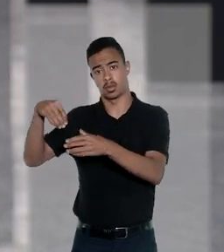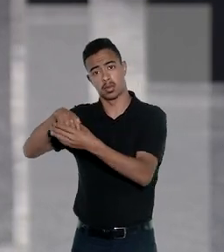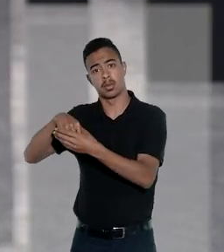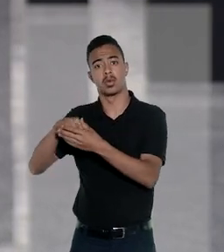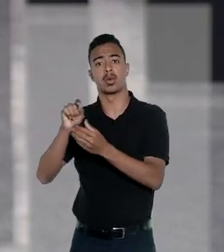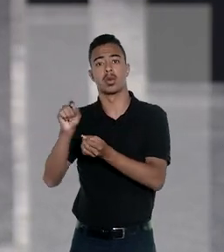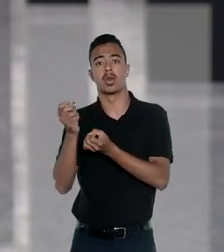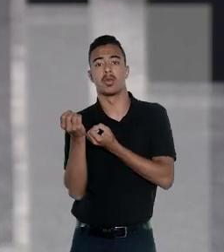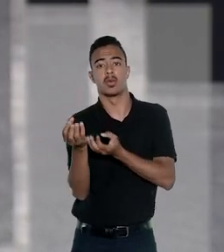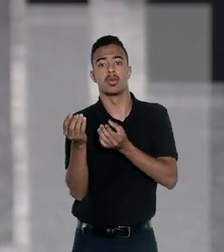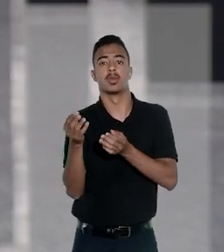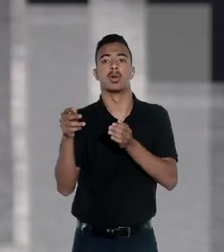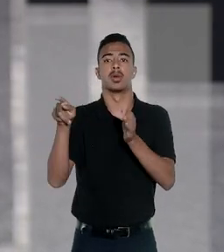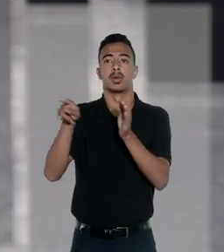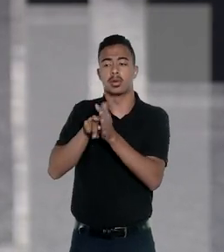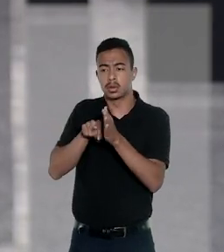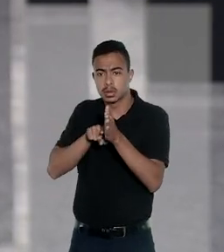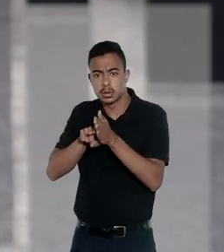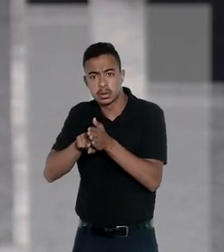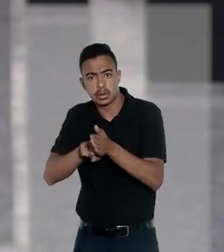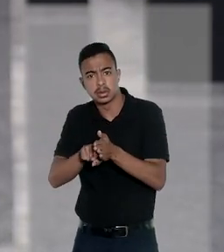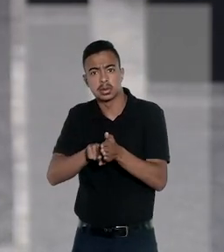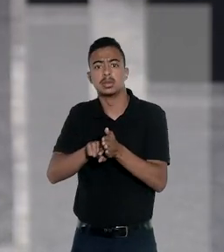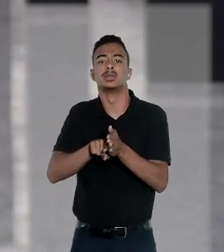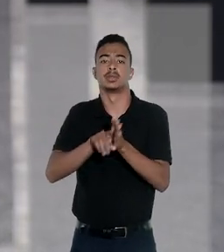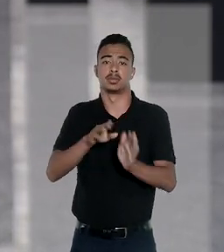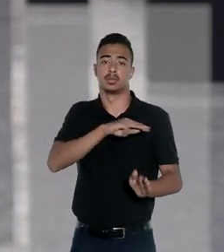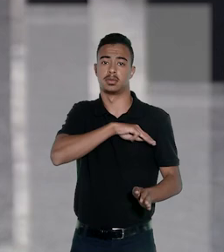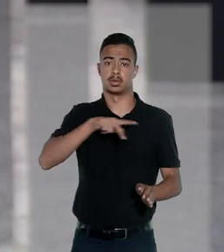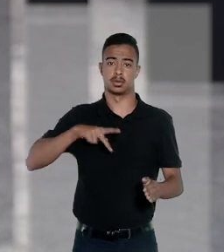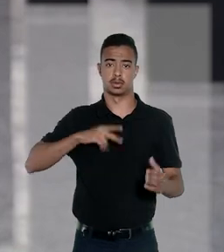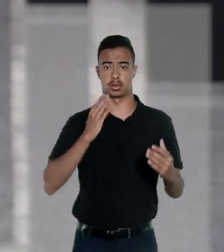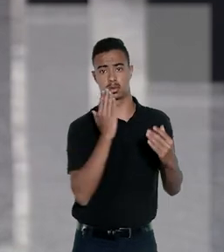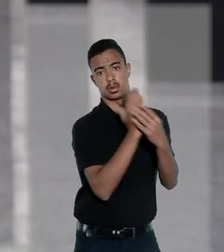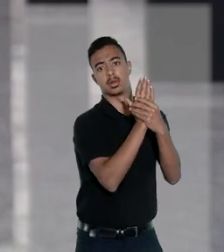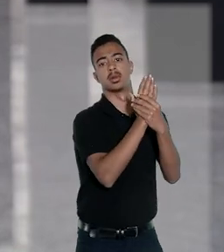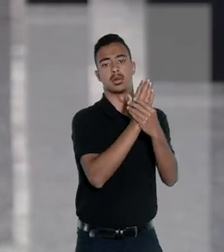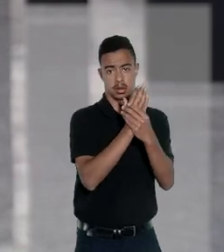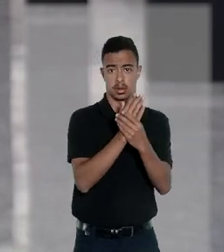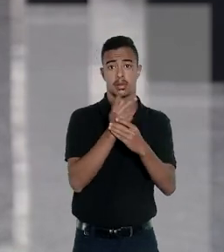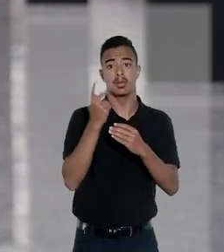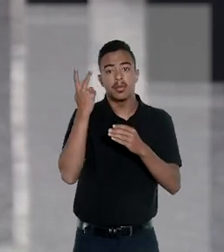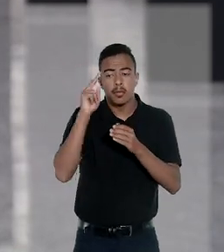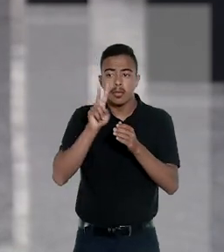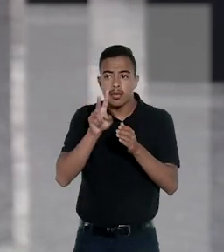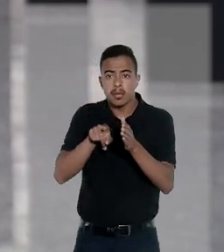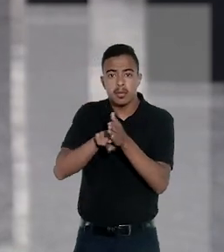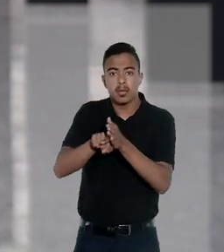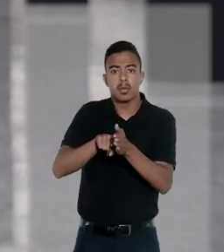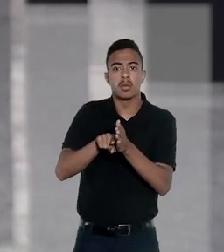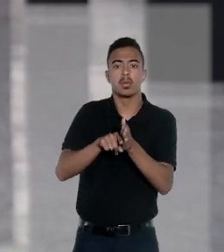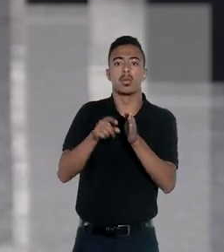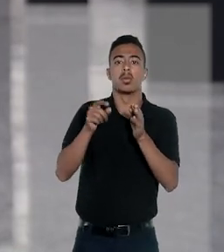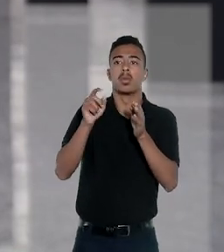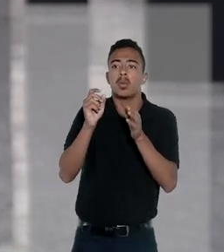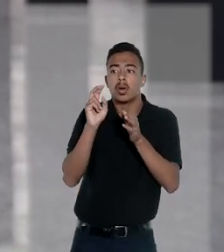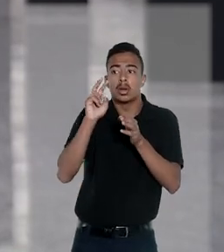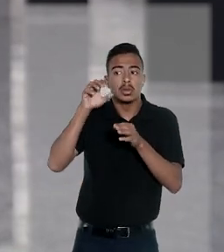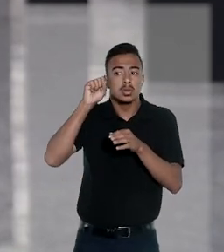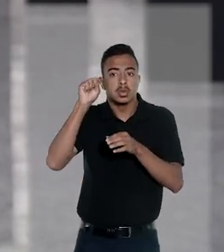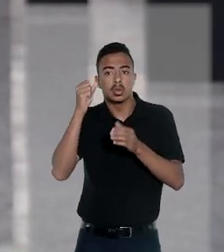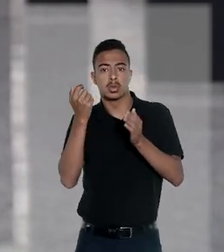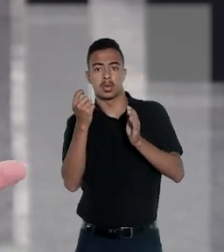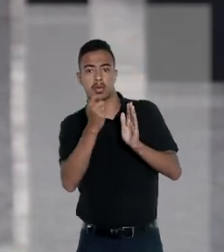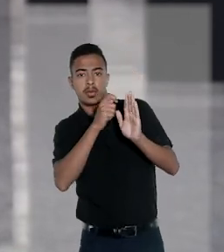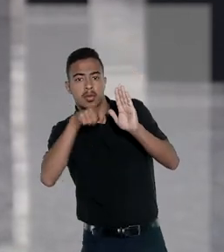ocasião em que foram informadas de um procedimento investigativo instaurado no Ministério Público para apurar a suposta realização de escuta